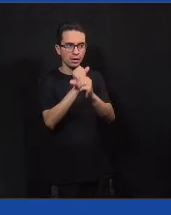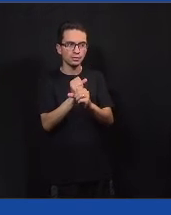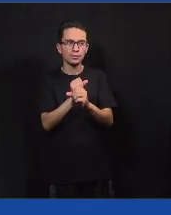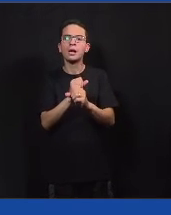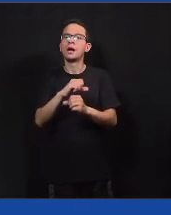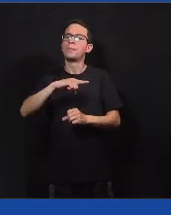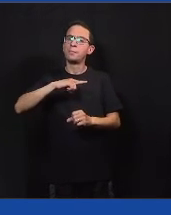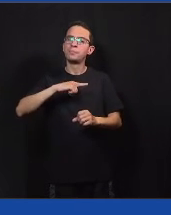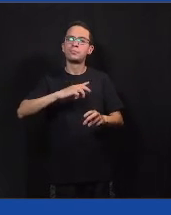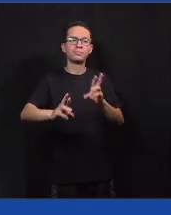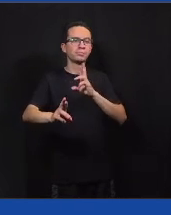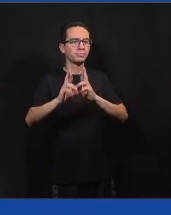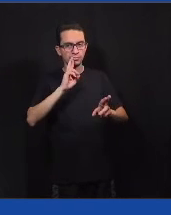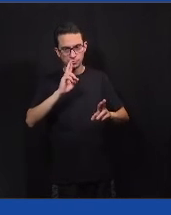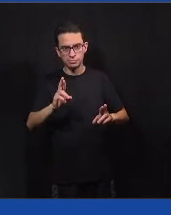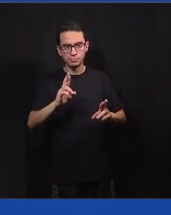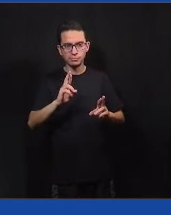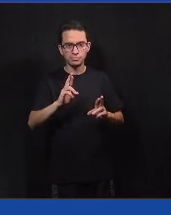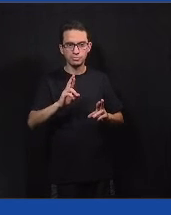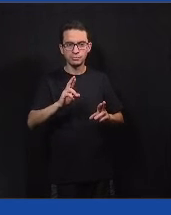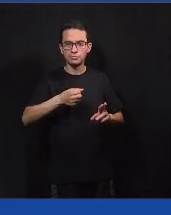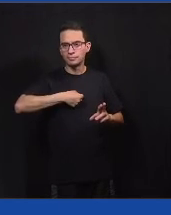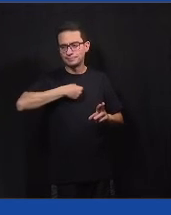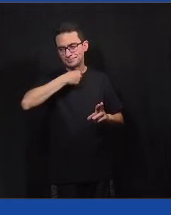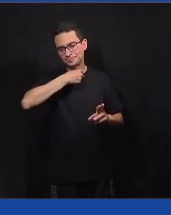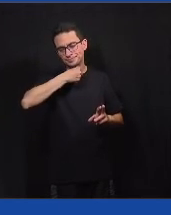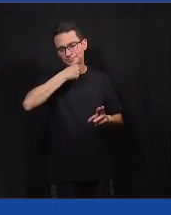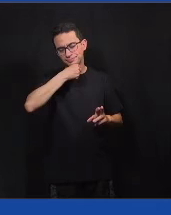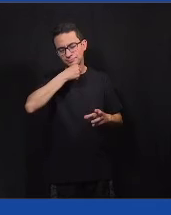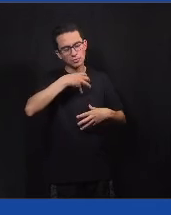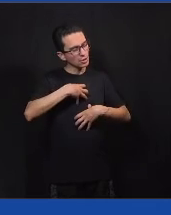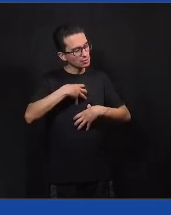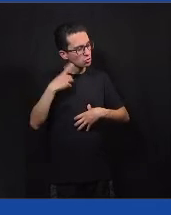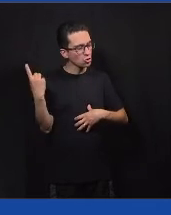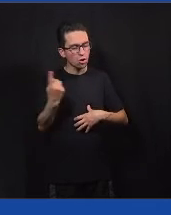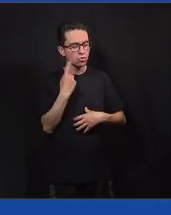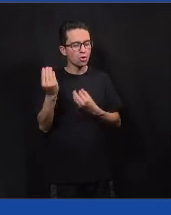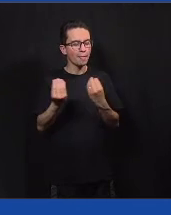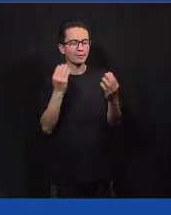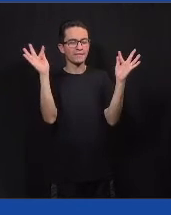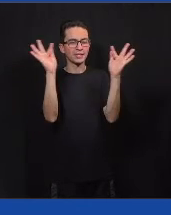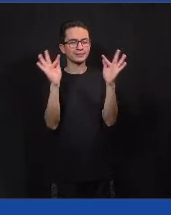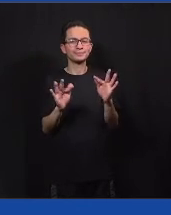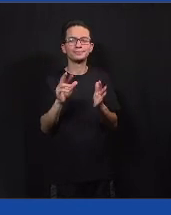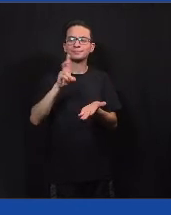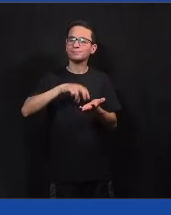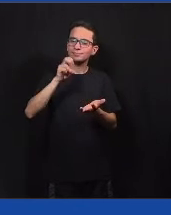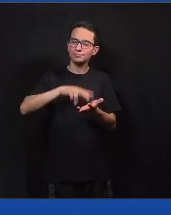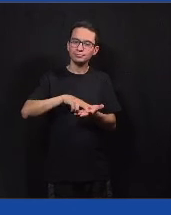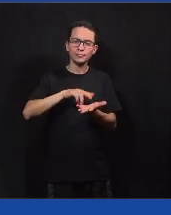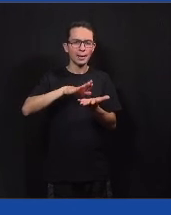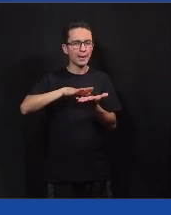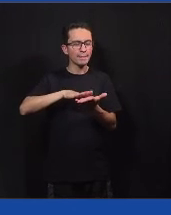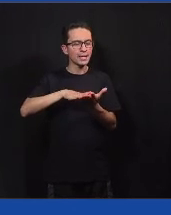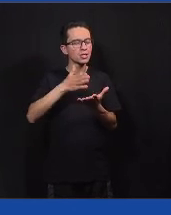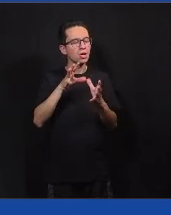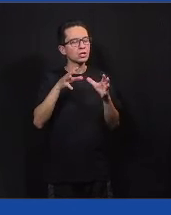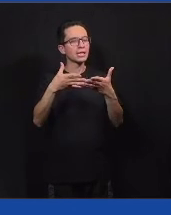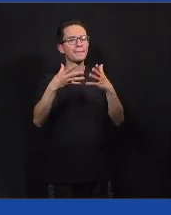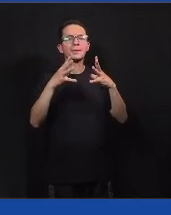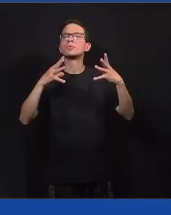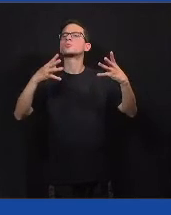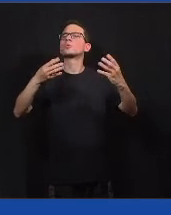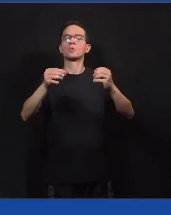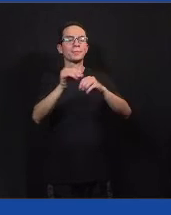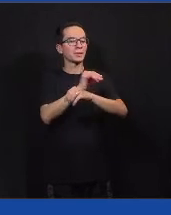muito positivas que nos deixam muito felizes, que parabenizo toda a equipe pelo desenvolvimento desse projeto,